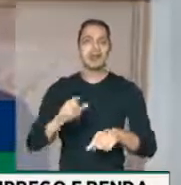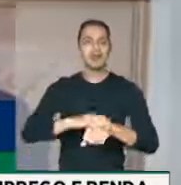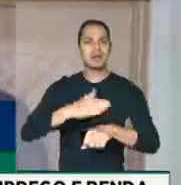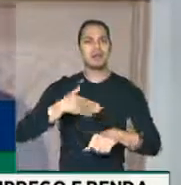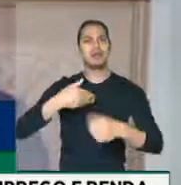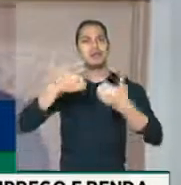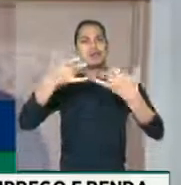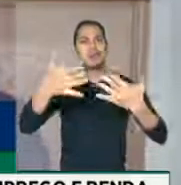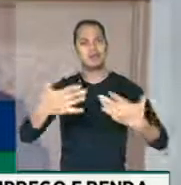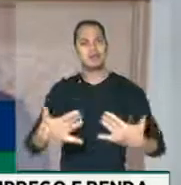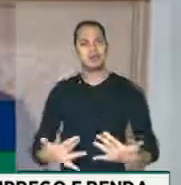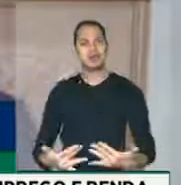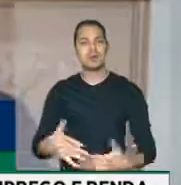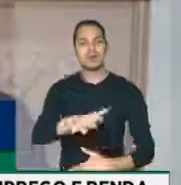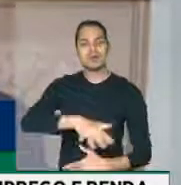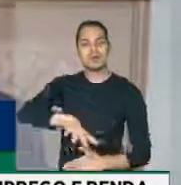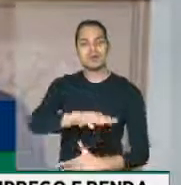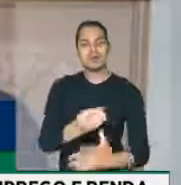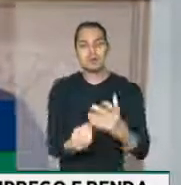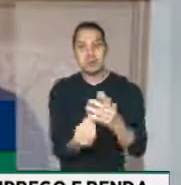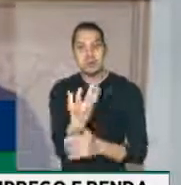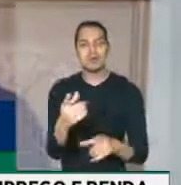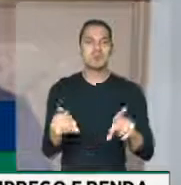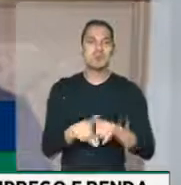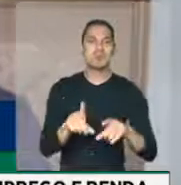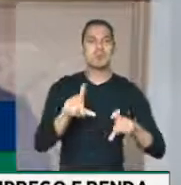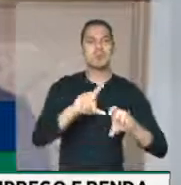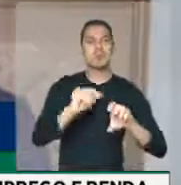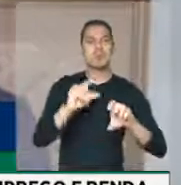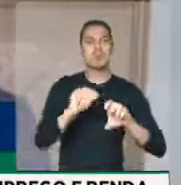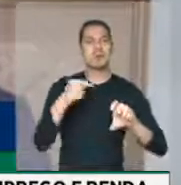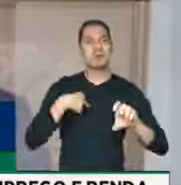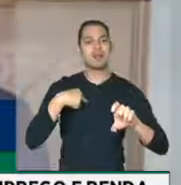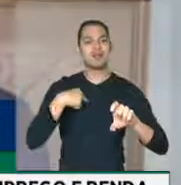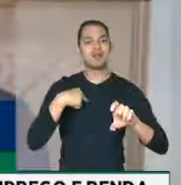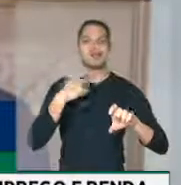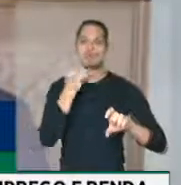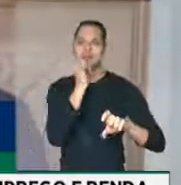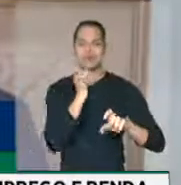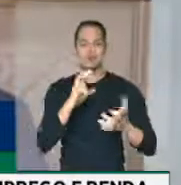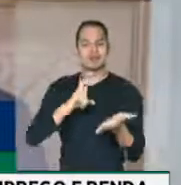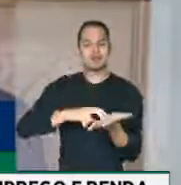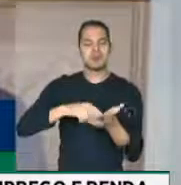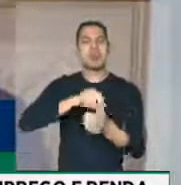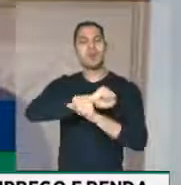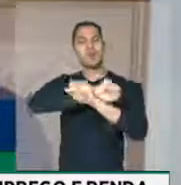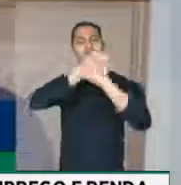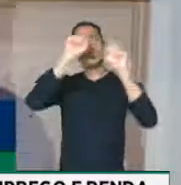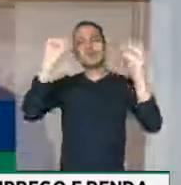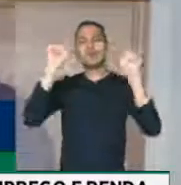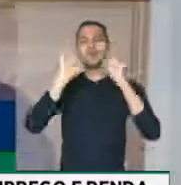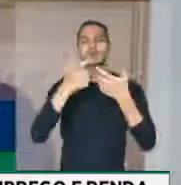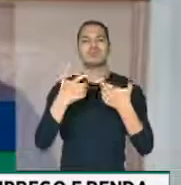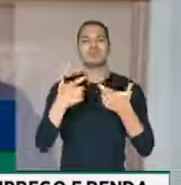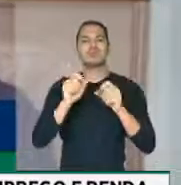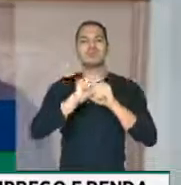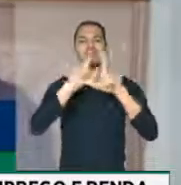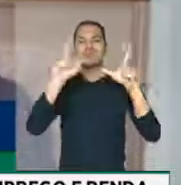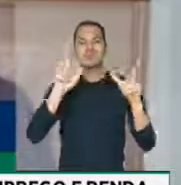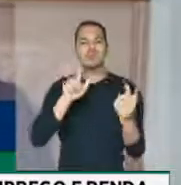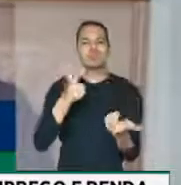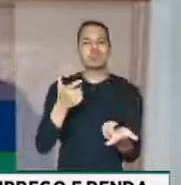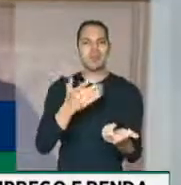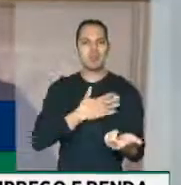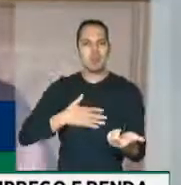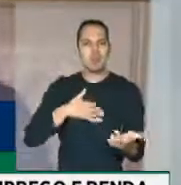de quem é o setor produtivo e empresários. O empresário quando acorda de manhã não tem o menor prazer em ficar demitindo